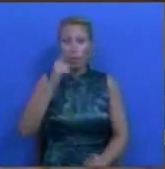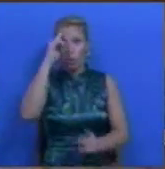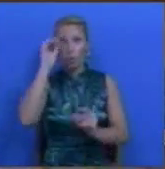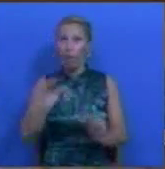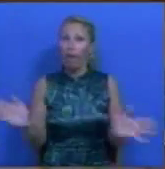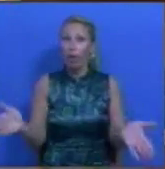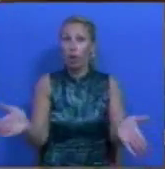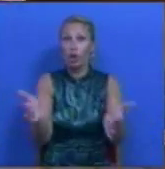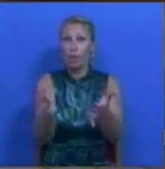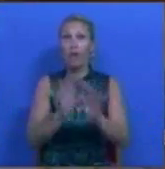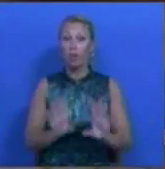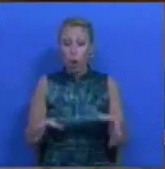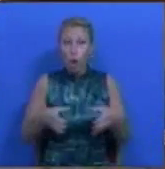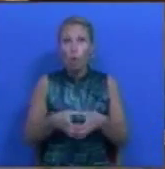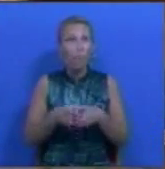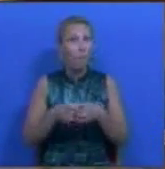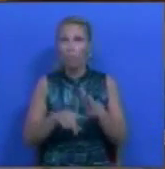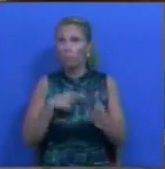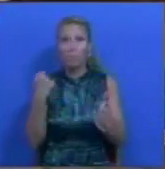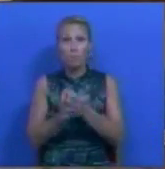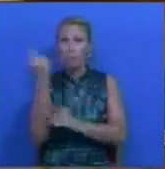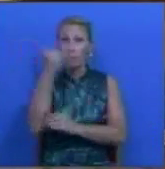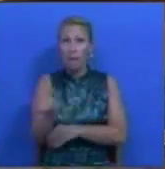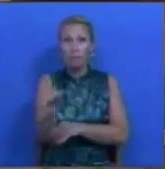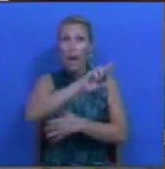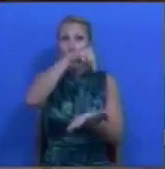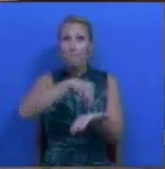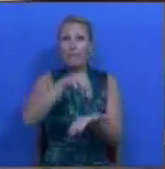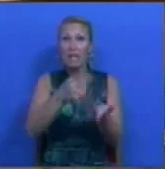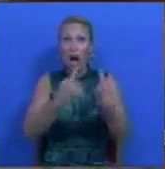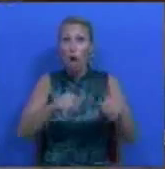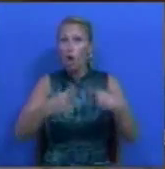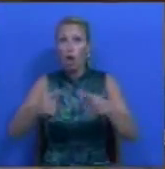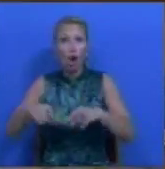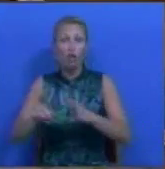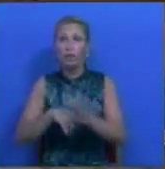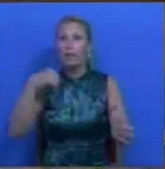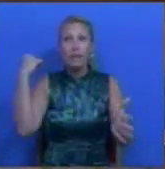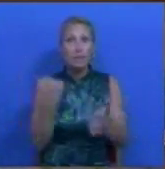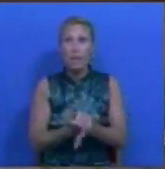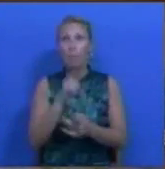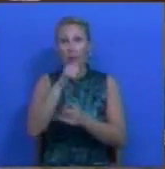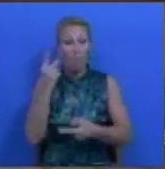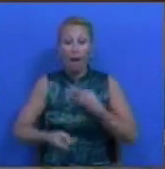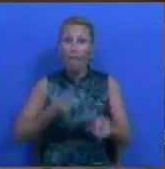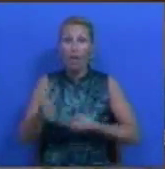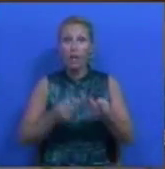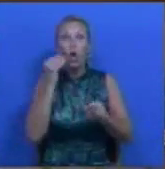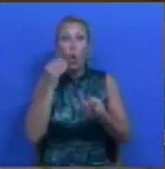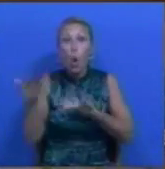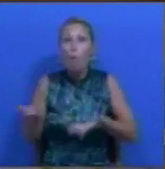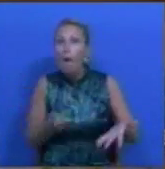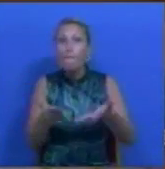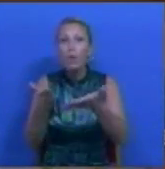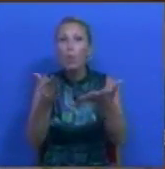estarem presentes em todas as reuniões, em todos os processos de articulação exatamente do percurso destes alunos. E aquilo que